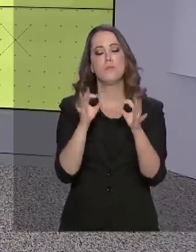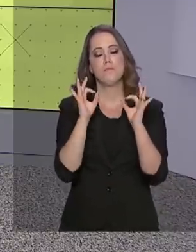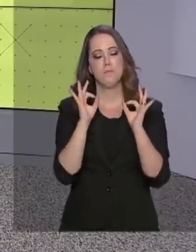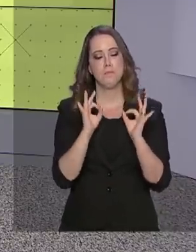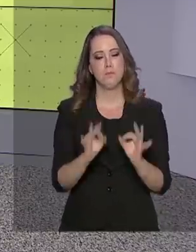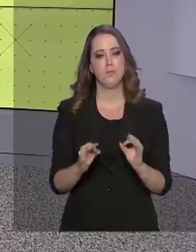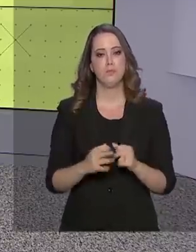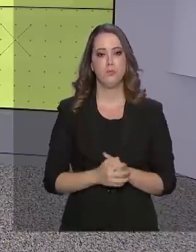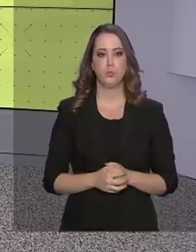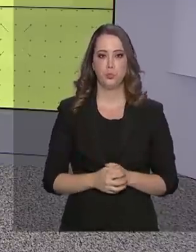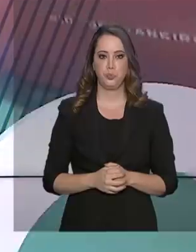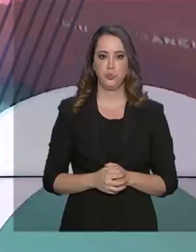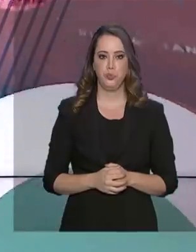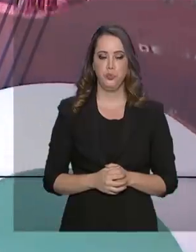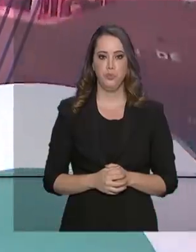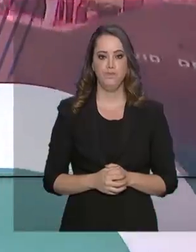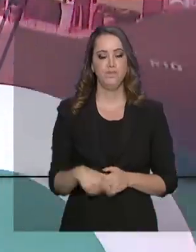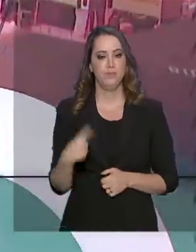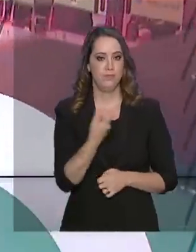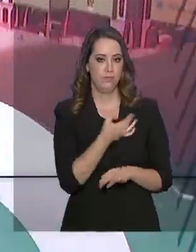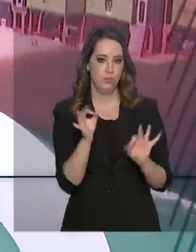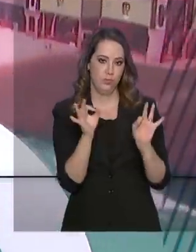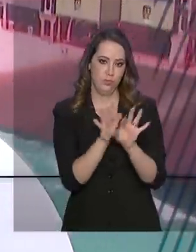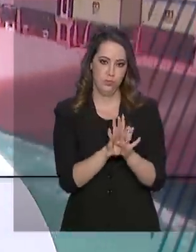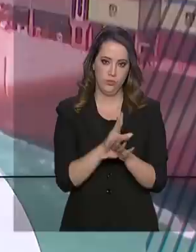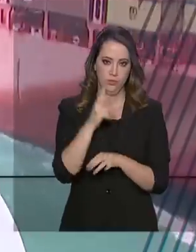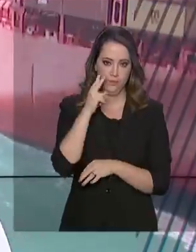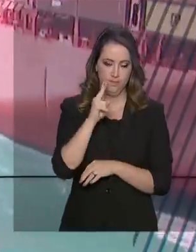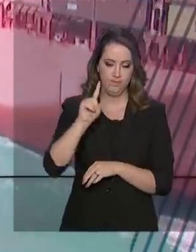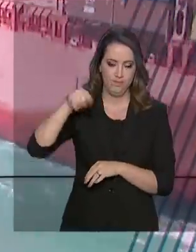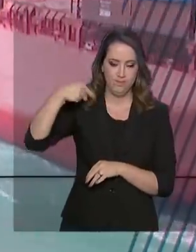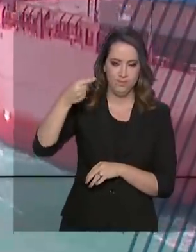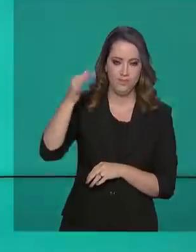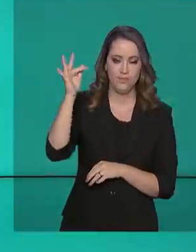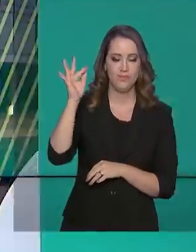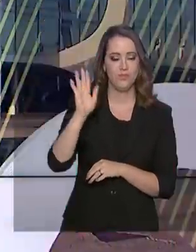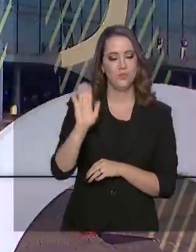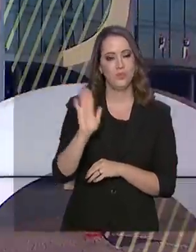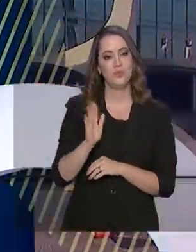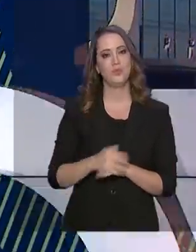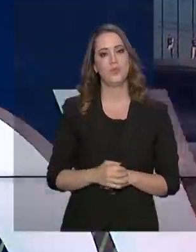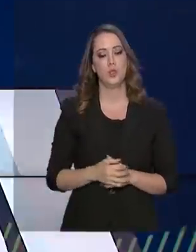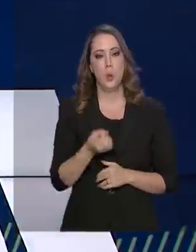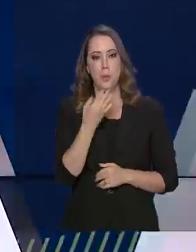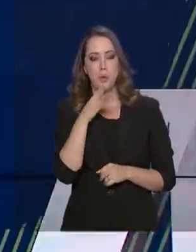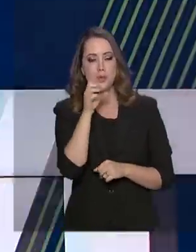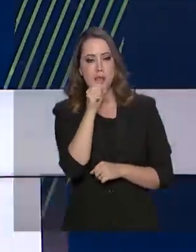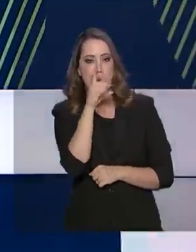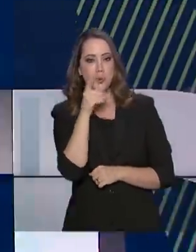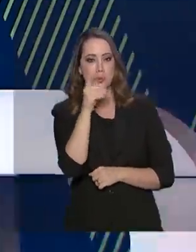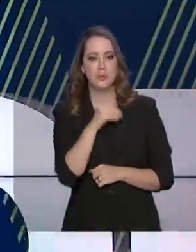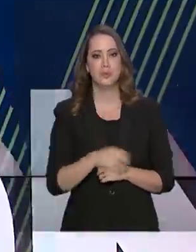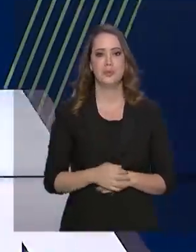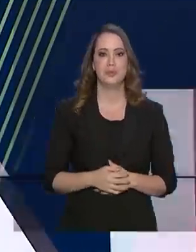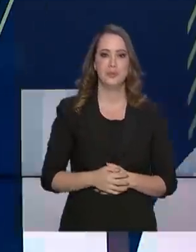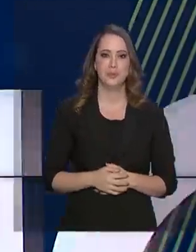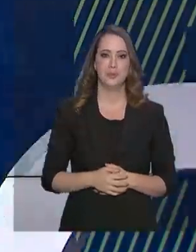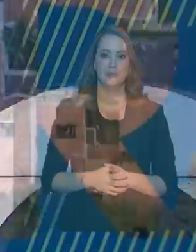mais eficiente. O governo agora fica por aqui. Nos vemos na segunda-feira. Um bom final de semana para você.